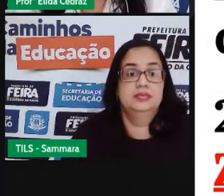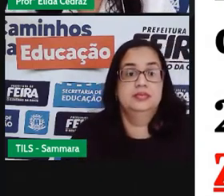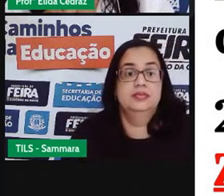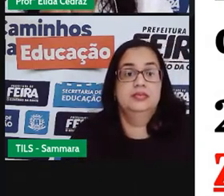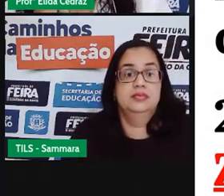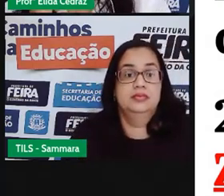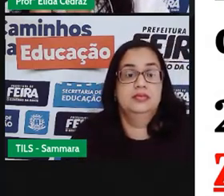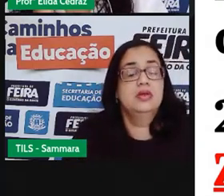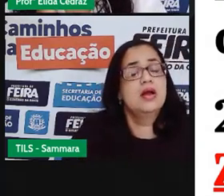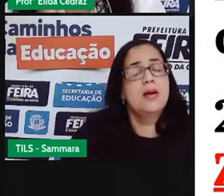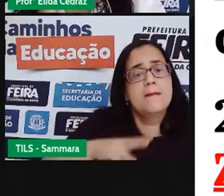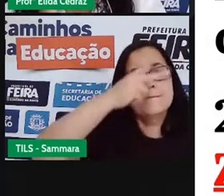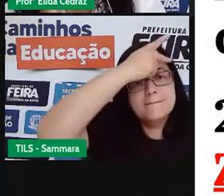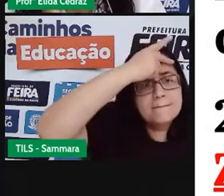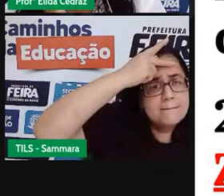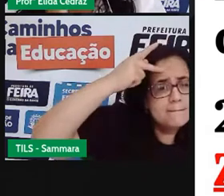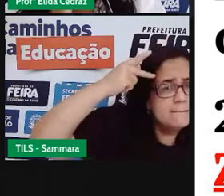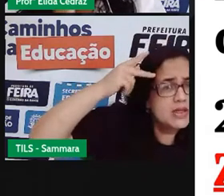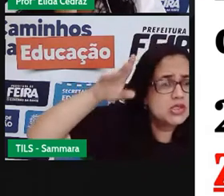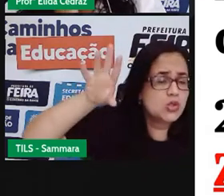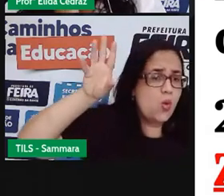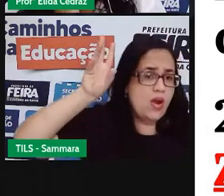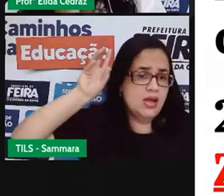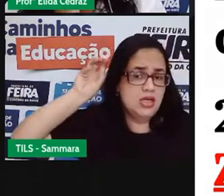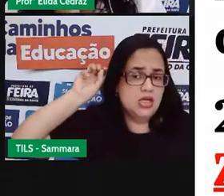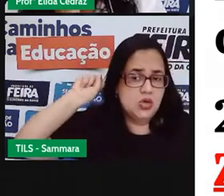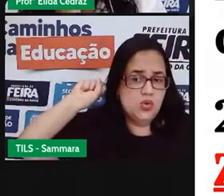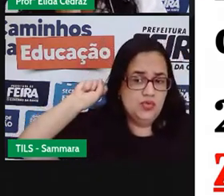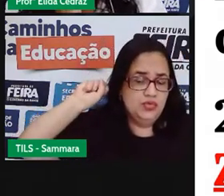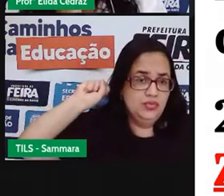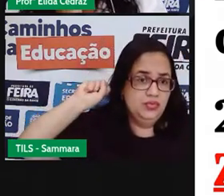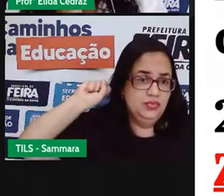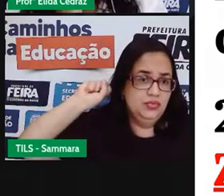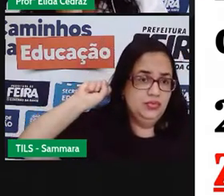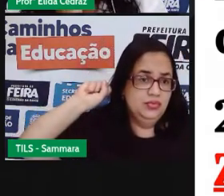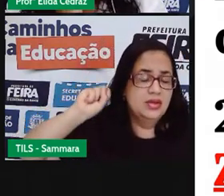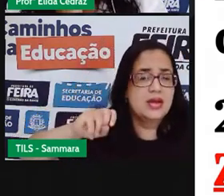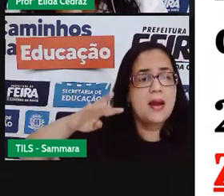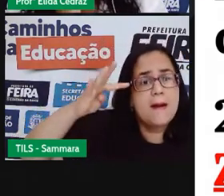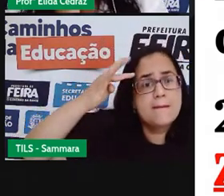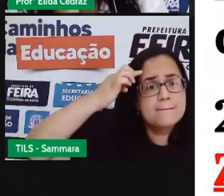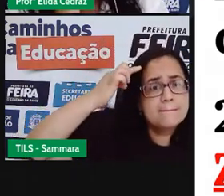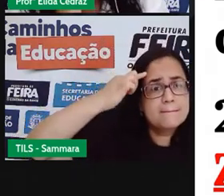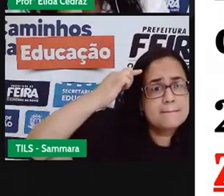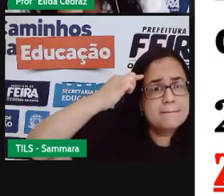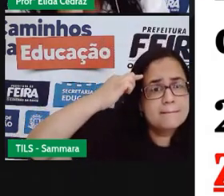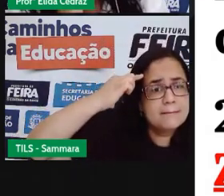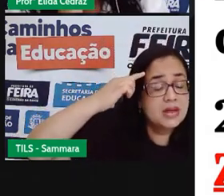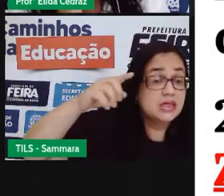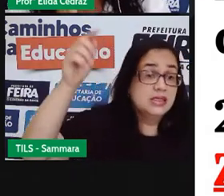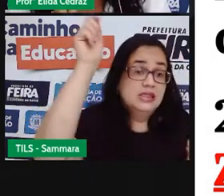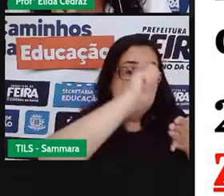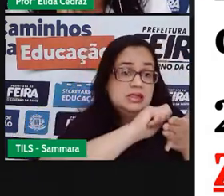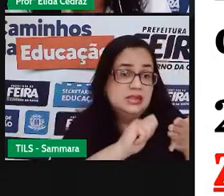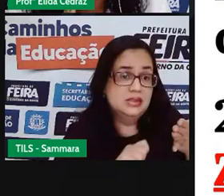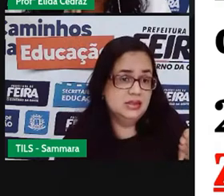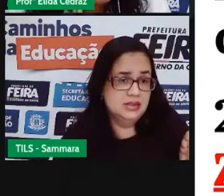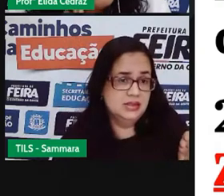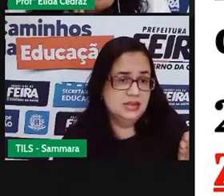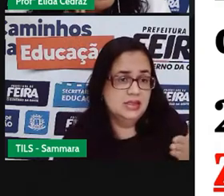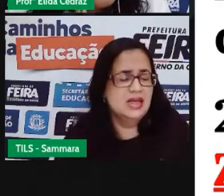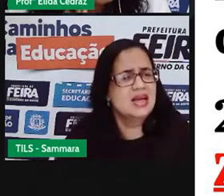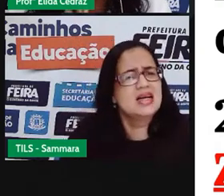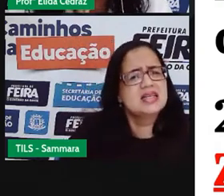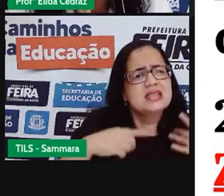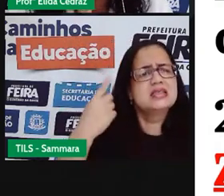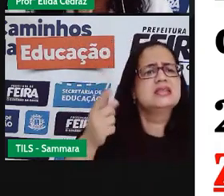A pessoa que ouve, imagina que vai escrever C